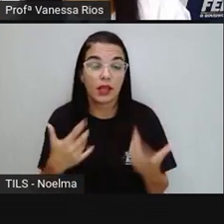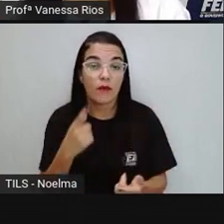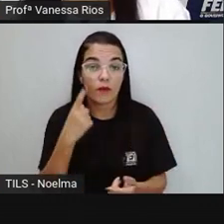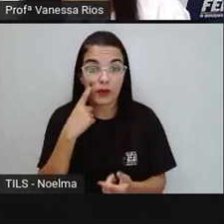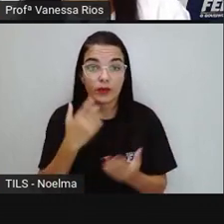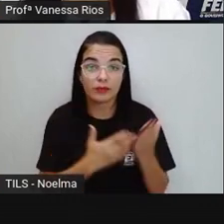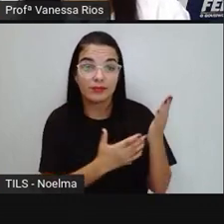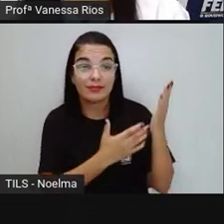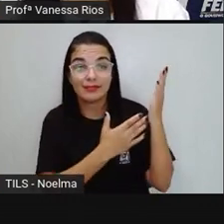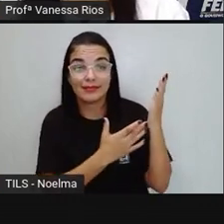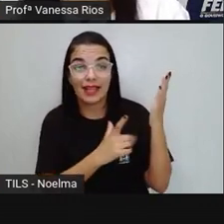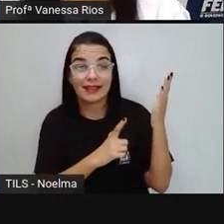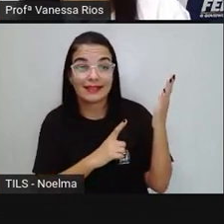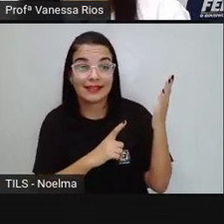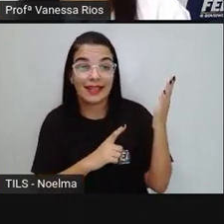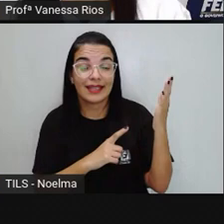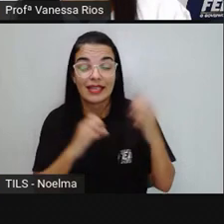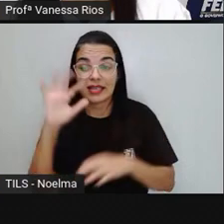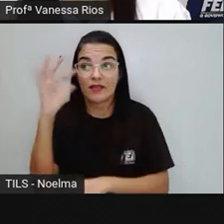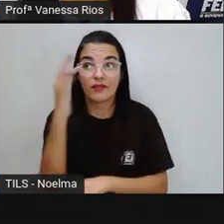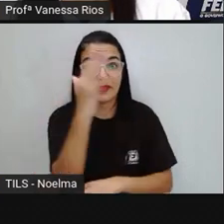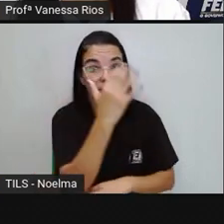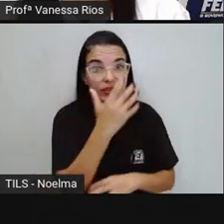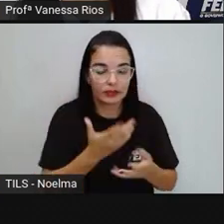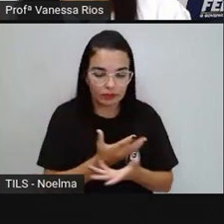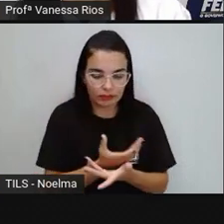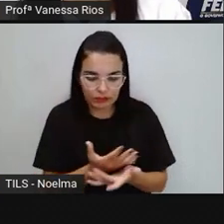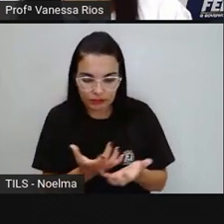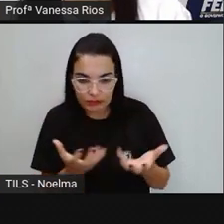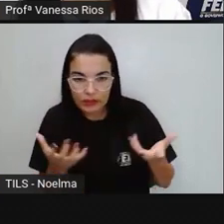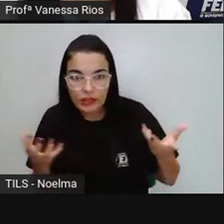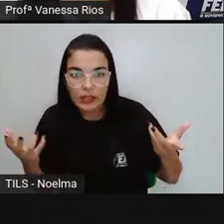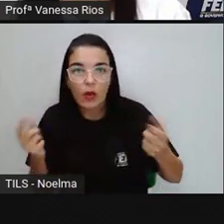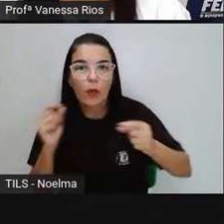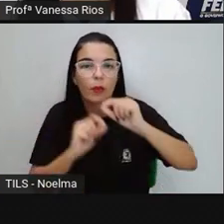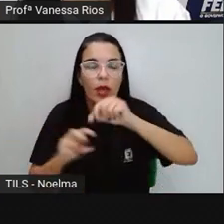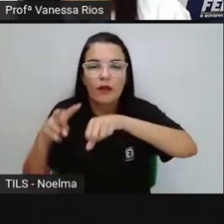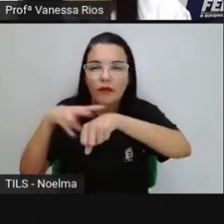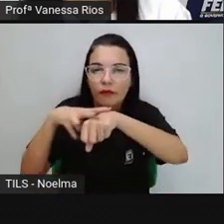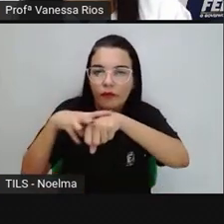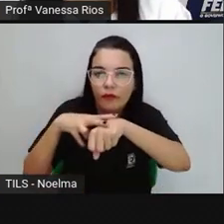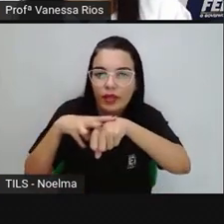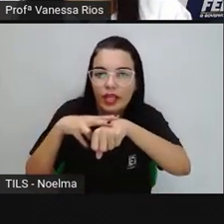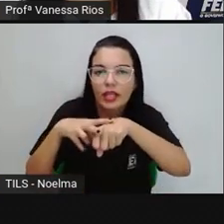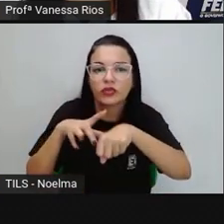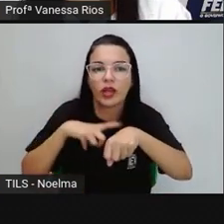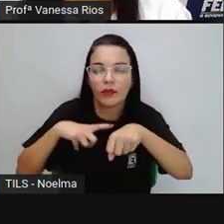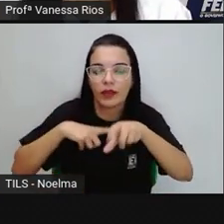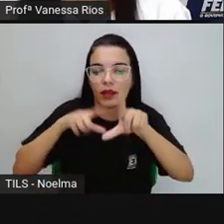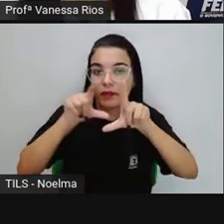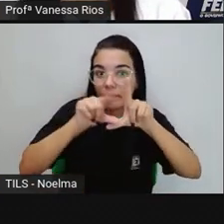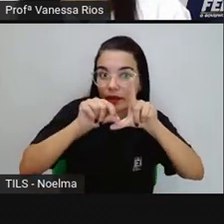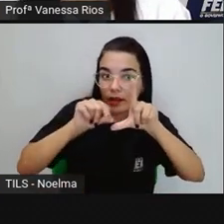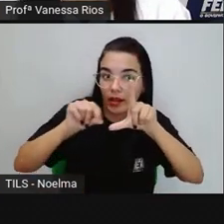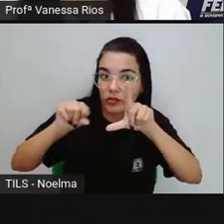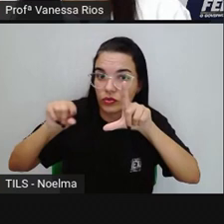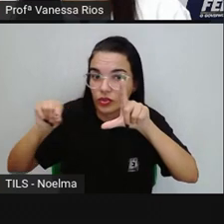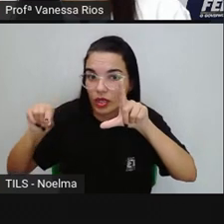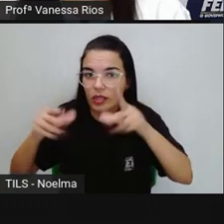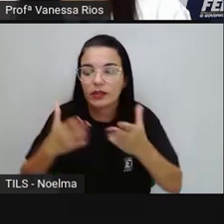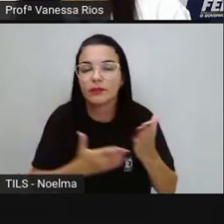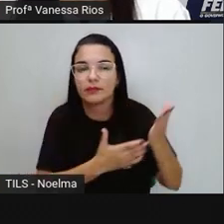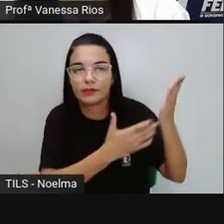nós percebemos que o verde representa a vegetação do meio norte, a cor